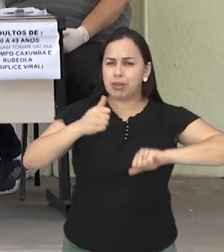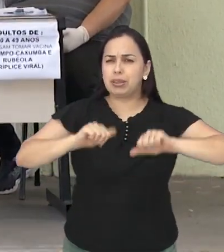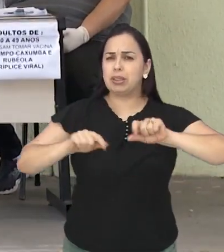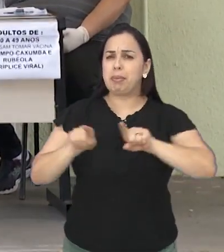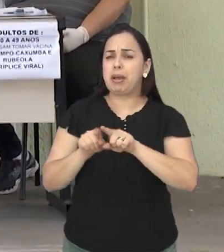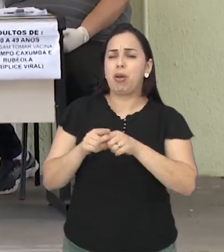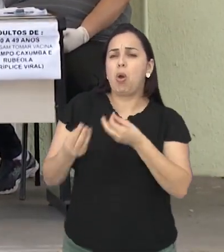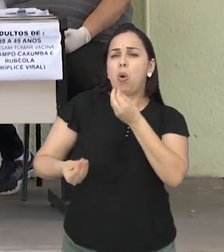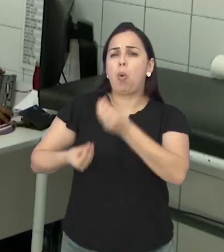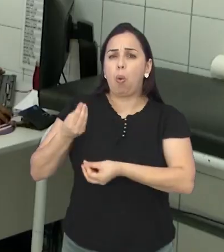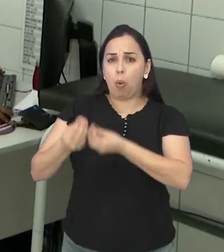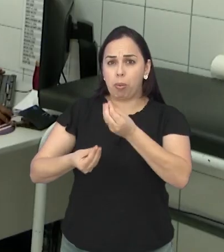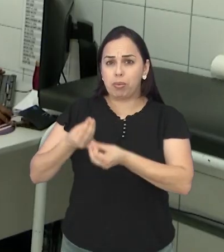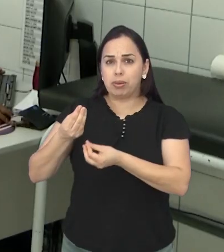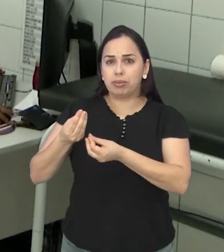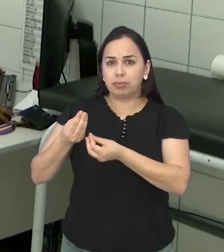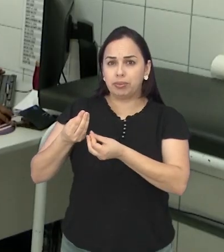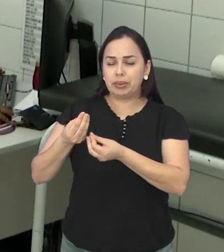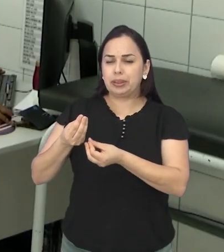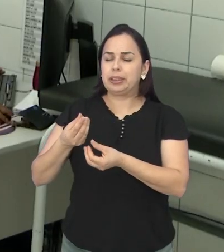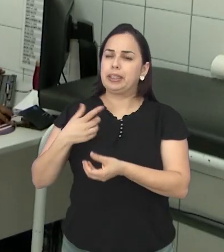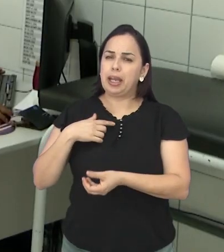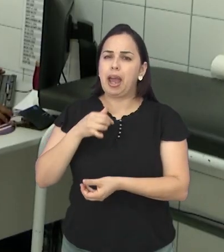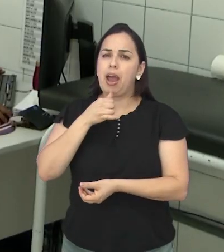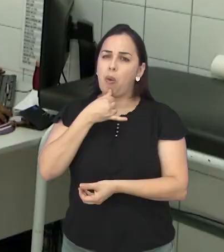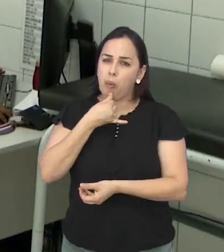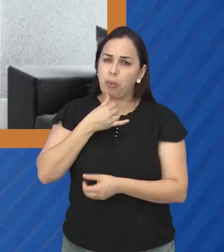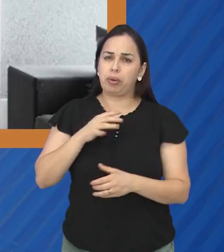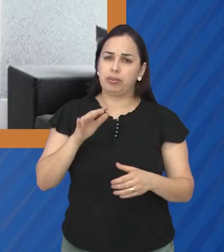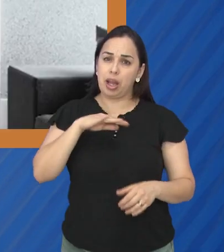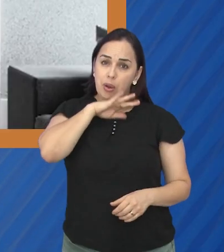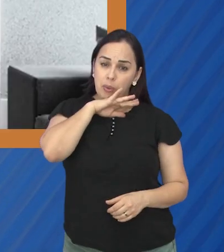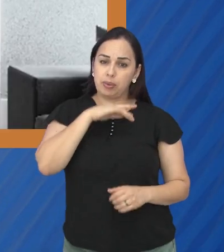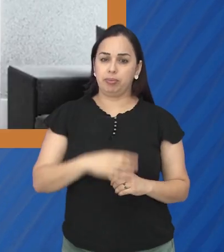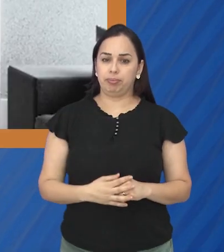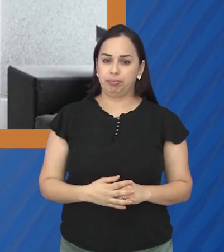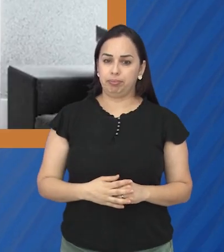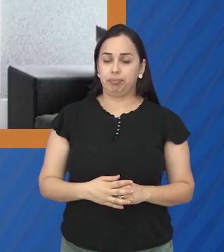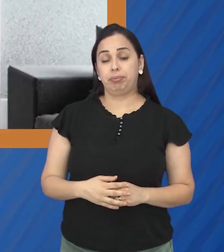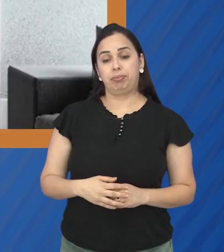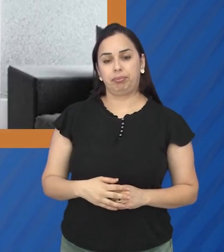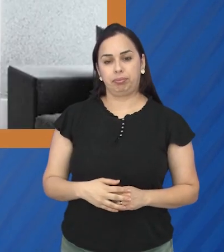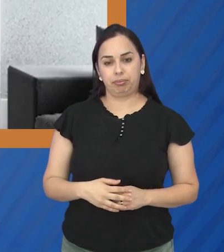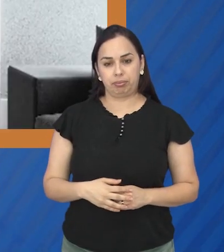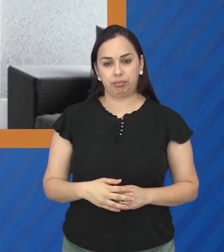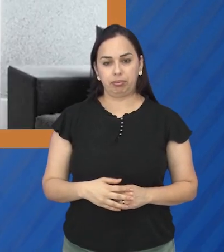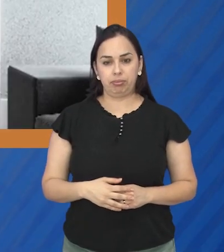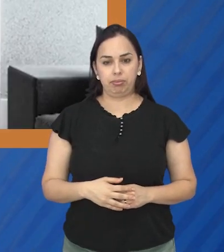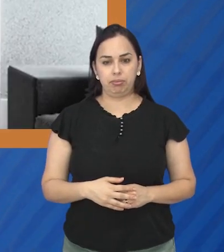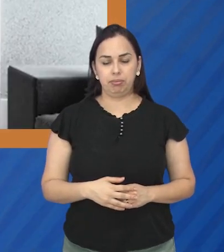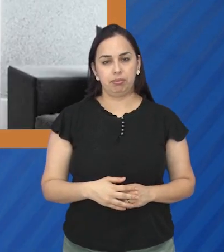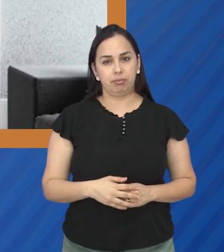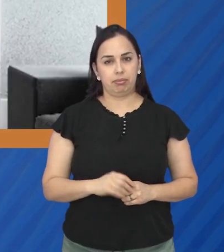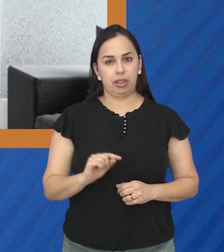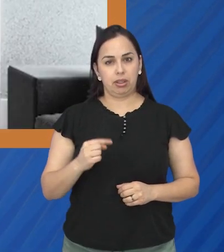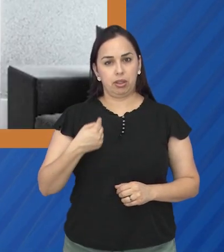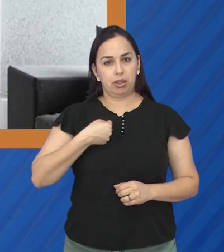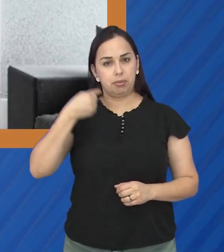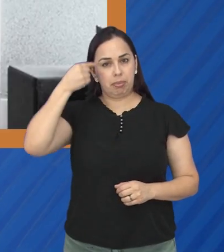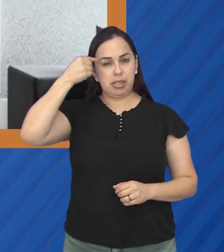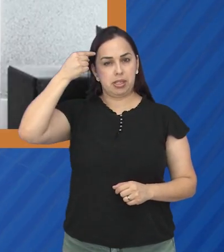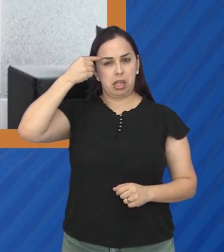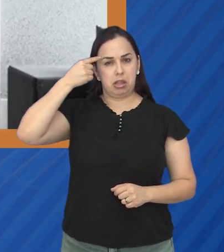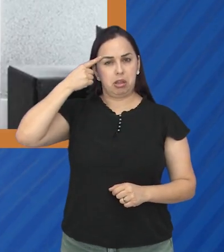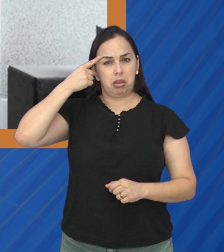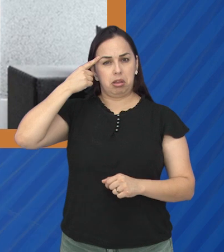associados ao resultado considerado insatisfatório A gente teve aí, pensando